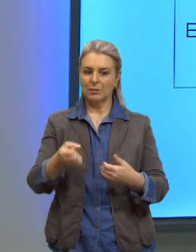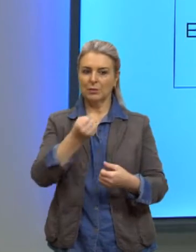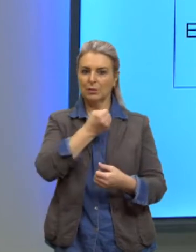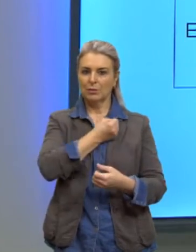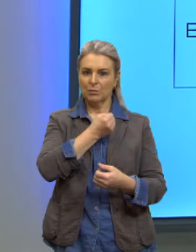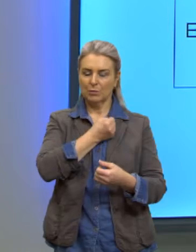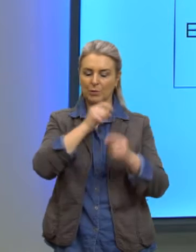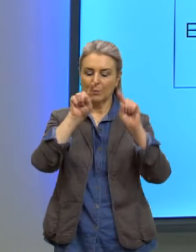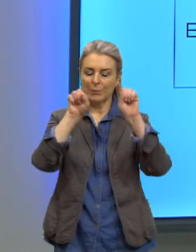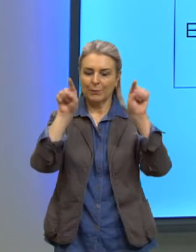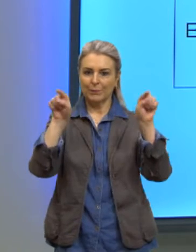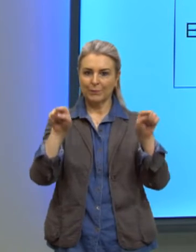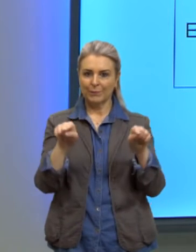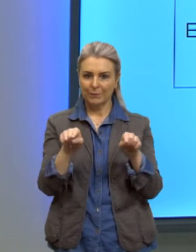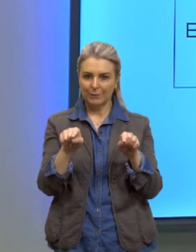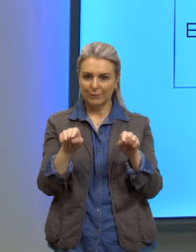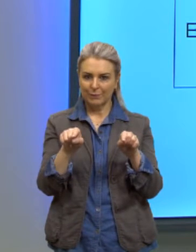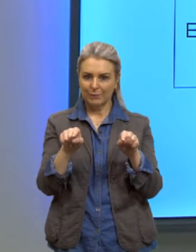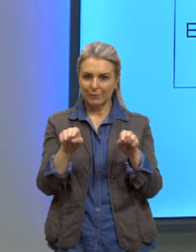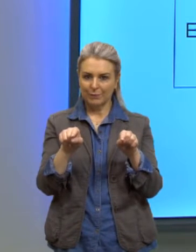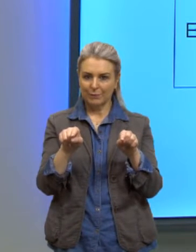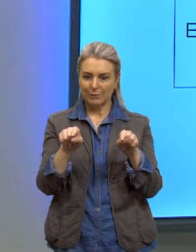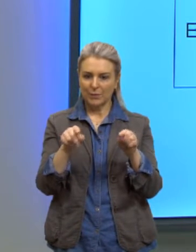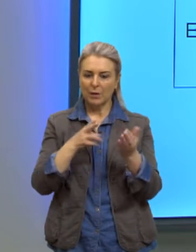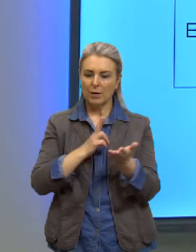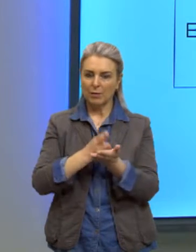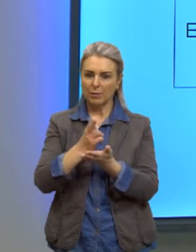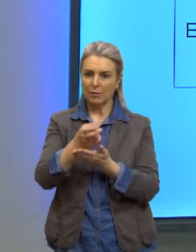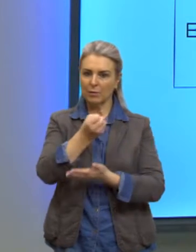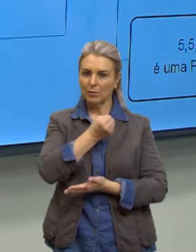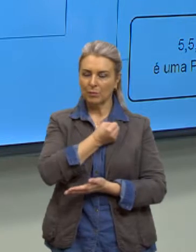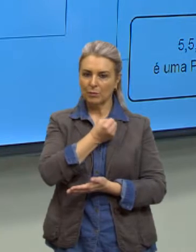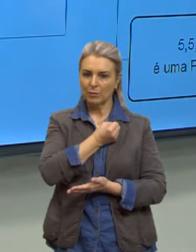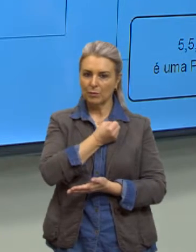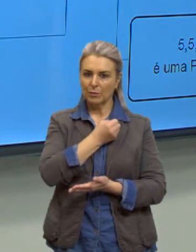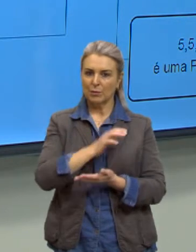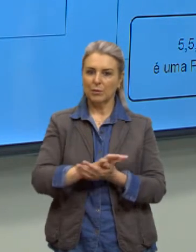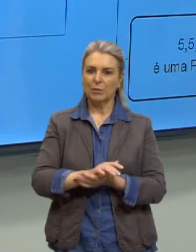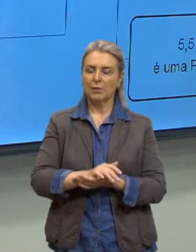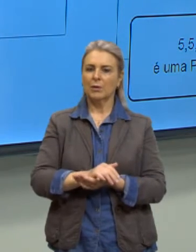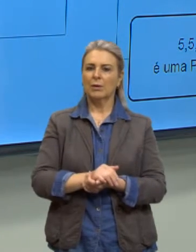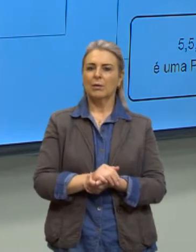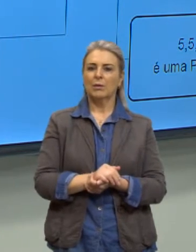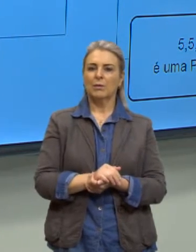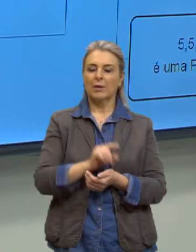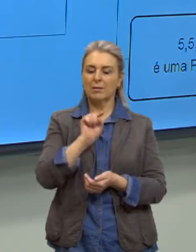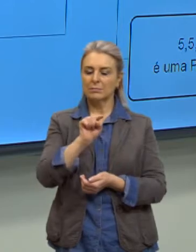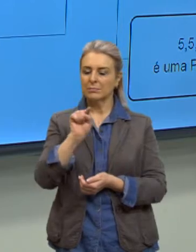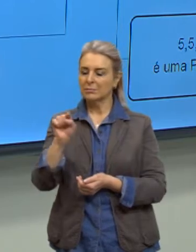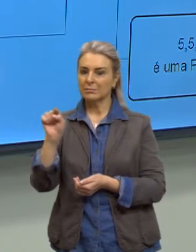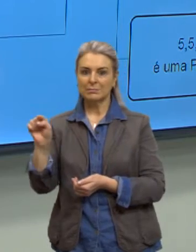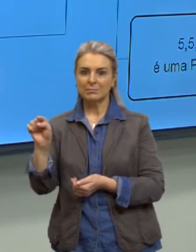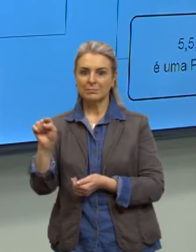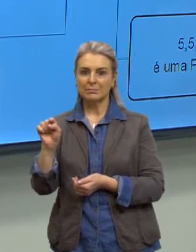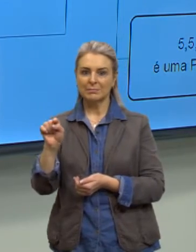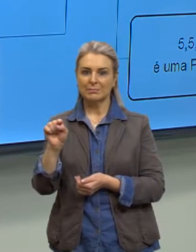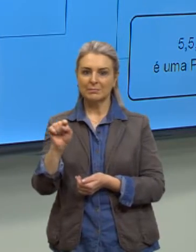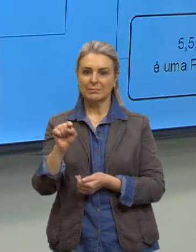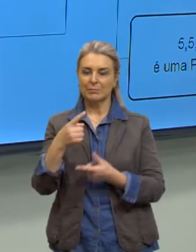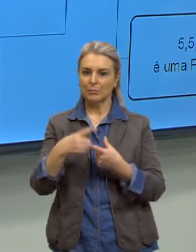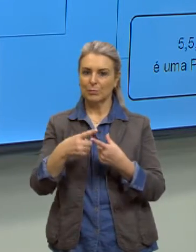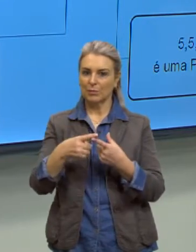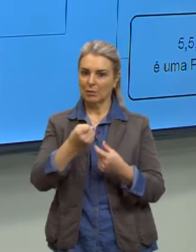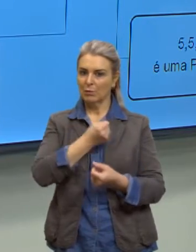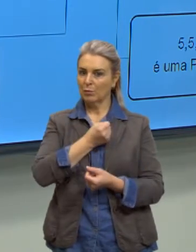parênteses, lembram? Essa sequência numérica é uma sequência que tem as reticências no final, ou seja, ela é uma sequência